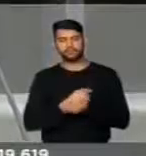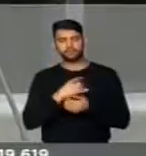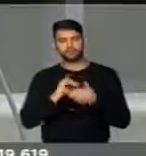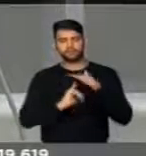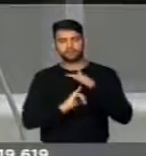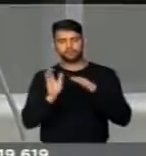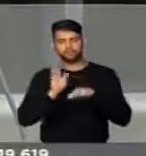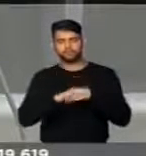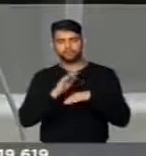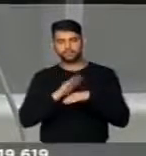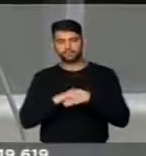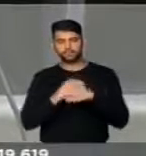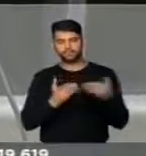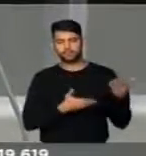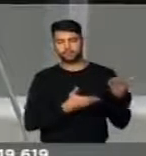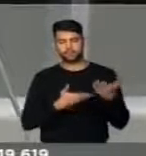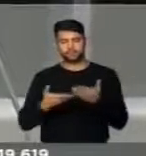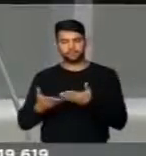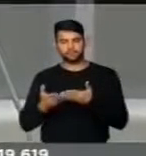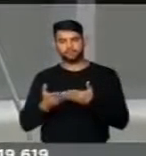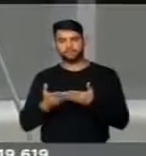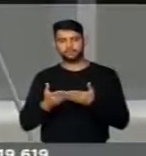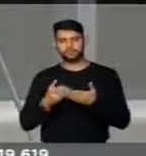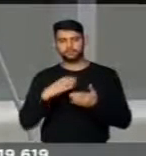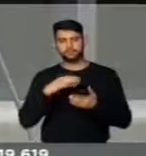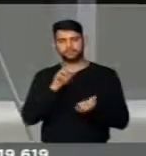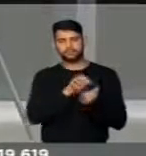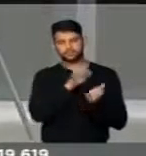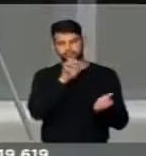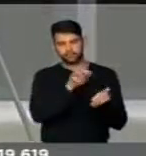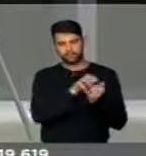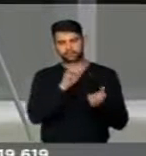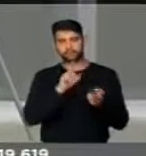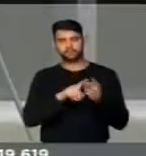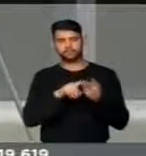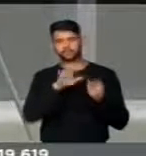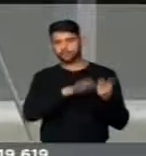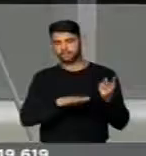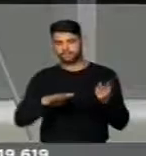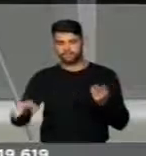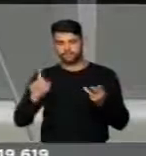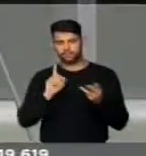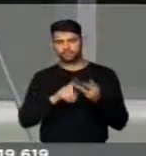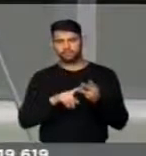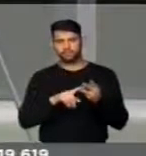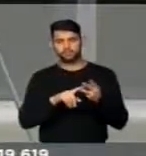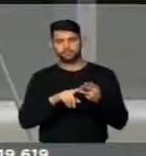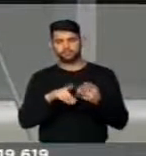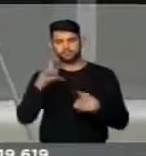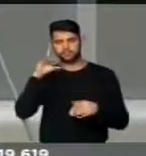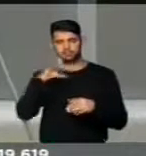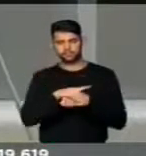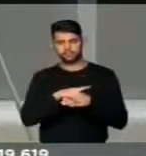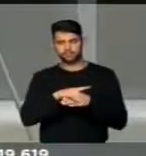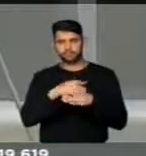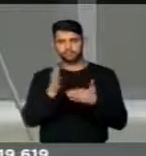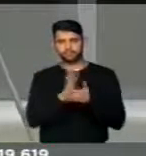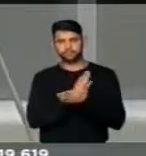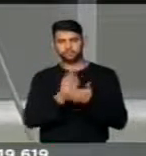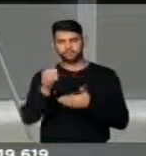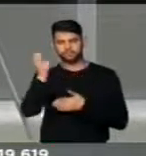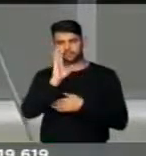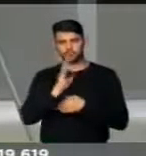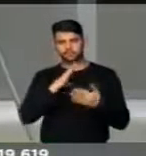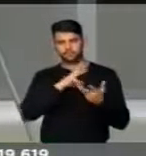as entidades que mais acolhem idosos, crianças, aidéticos, não só no